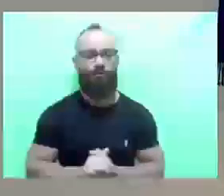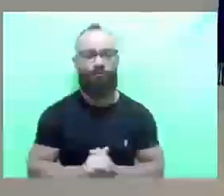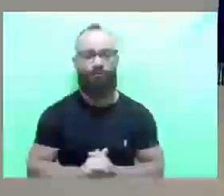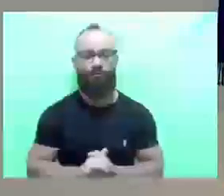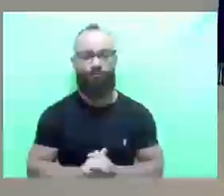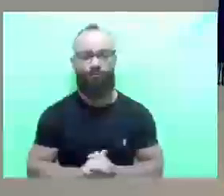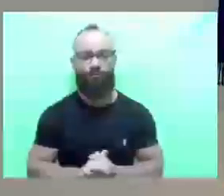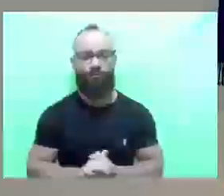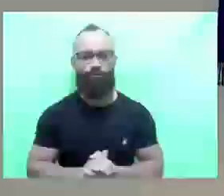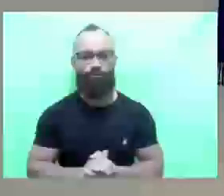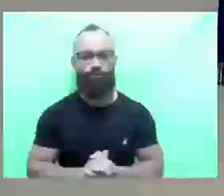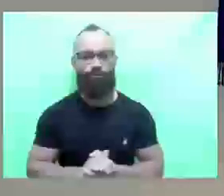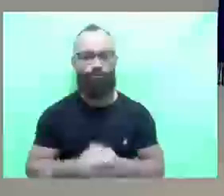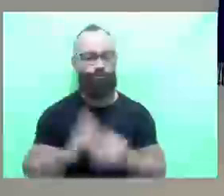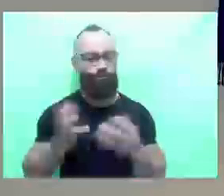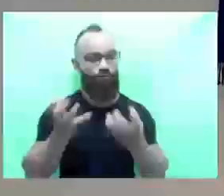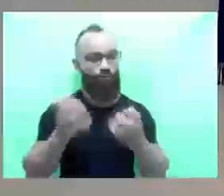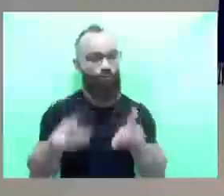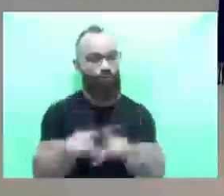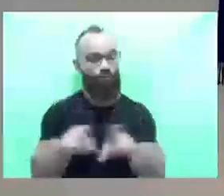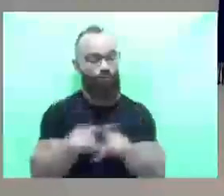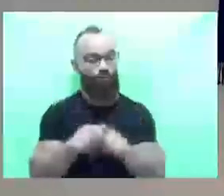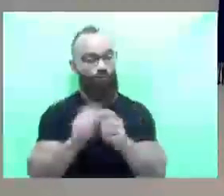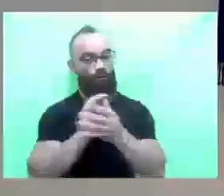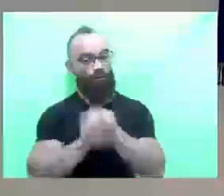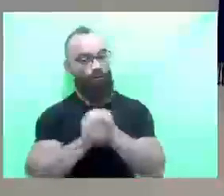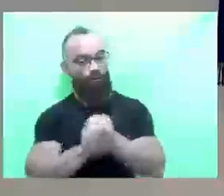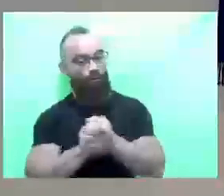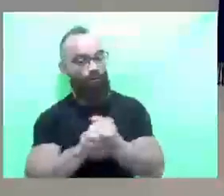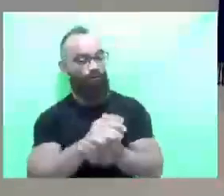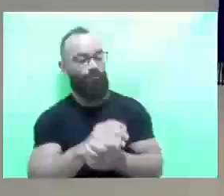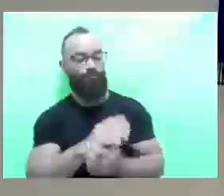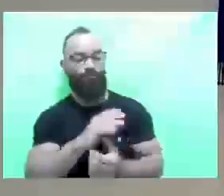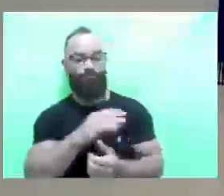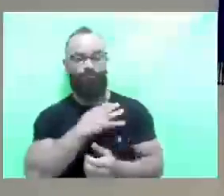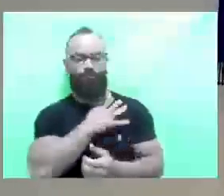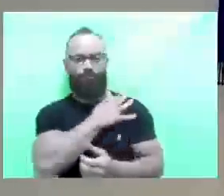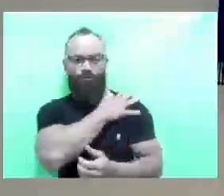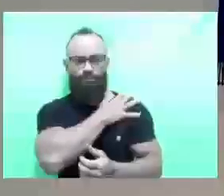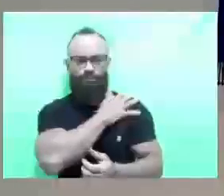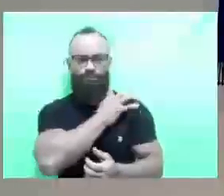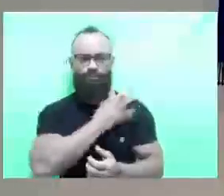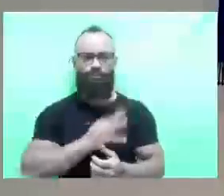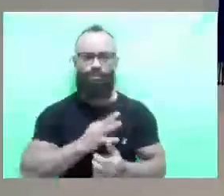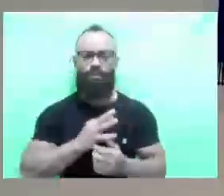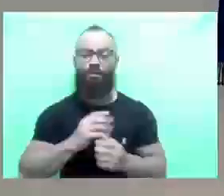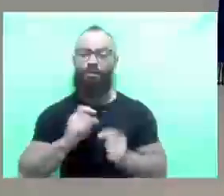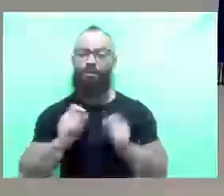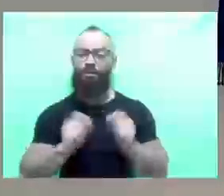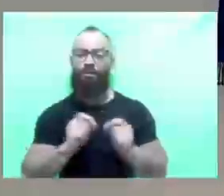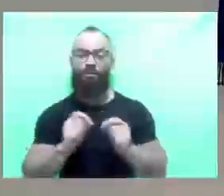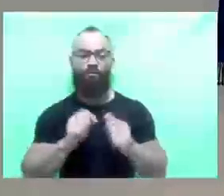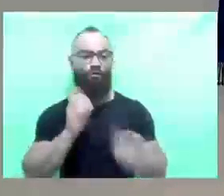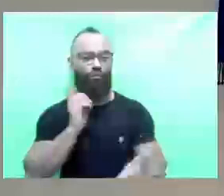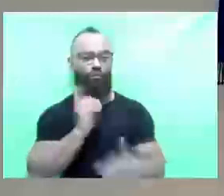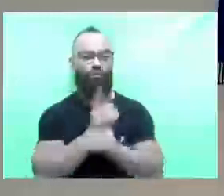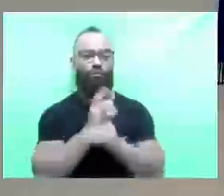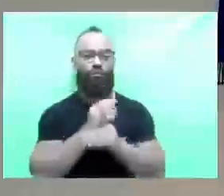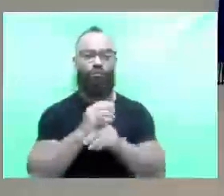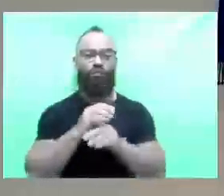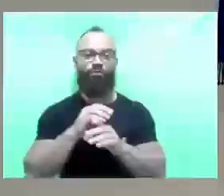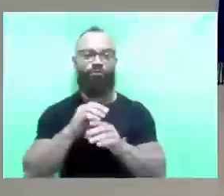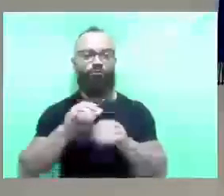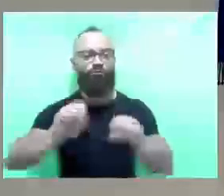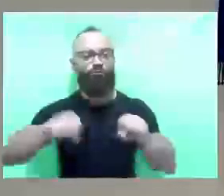Também quero parabenizar o Tenente Coronel Igor, que ontem teve um encontro lá de motoqueiros e som, lá na